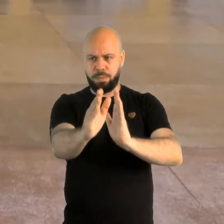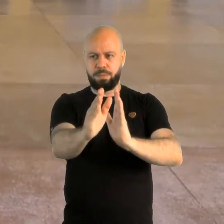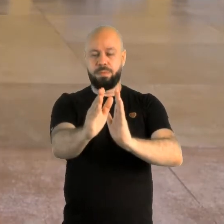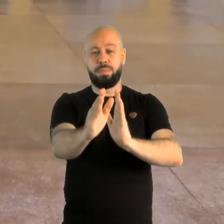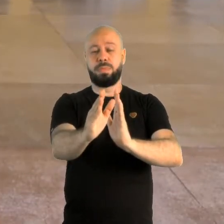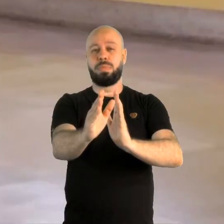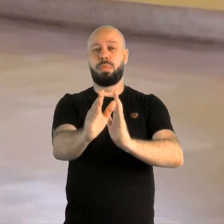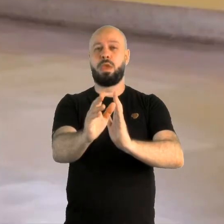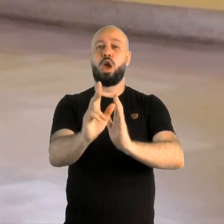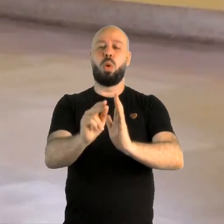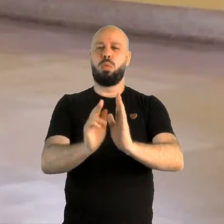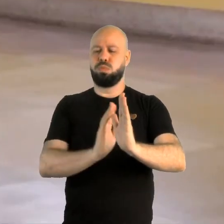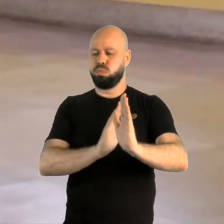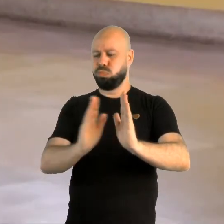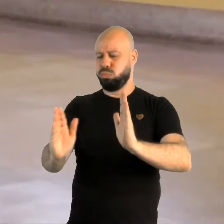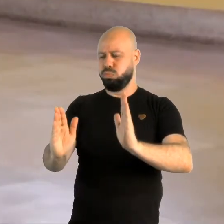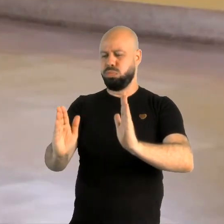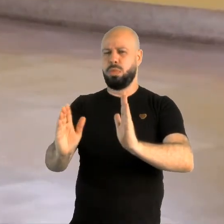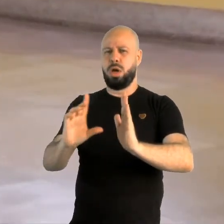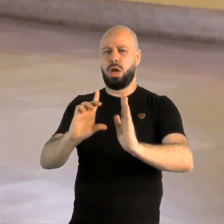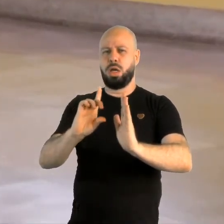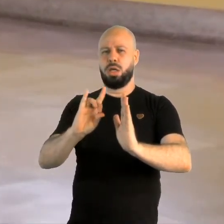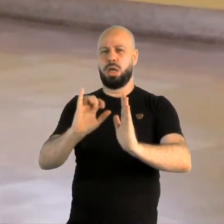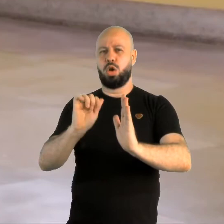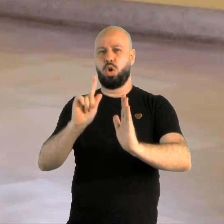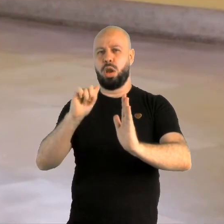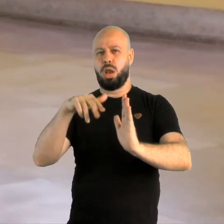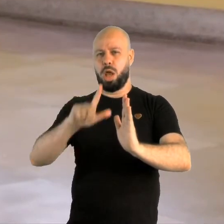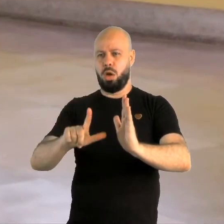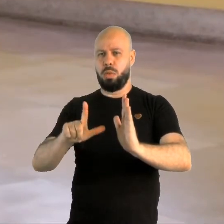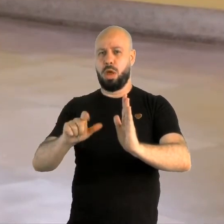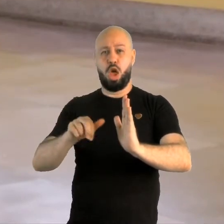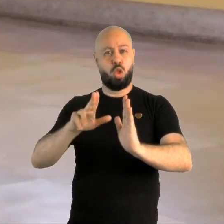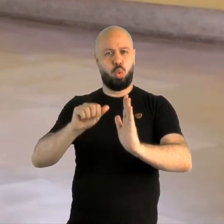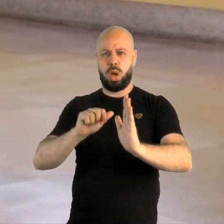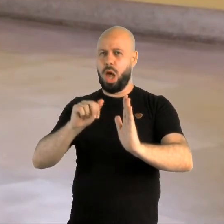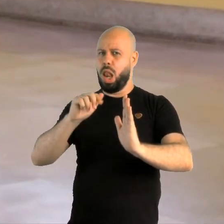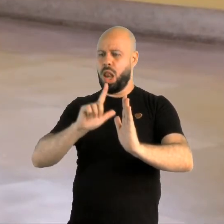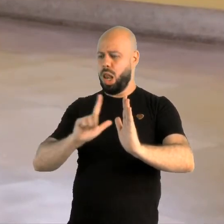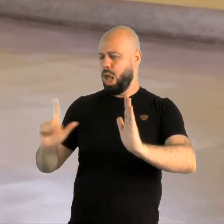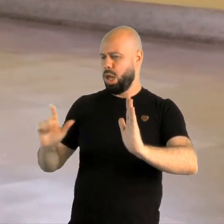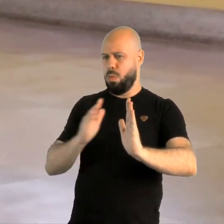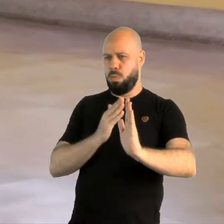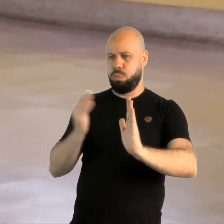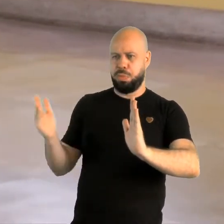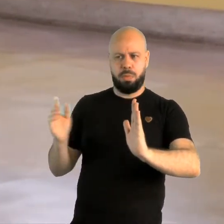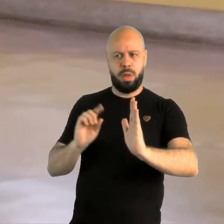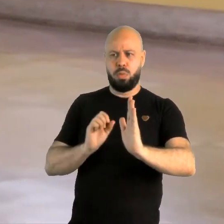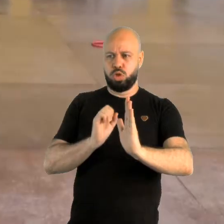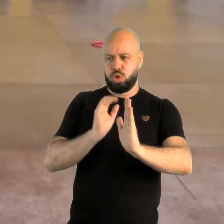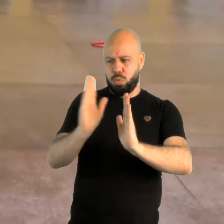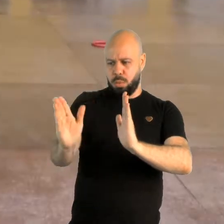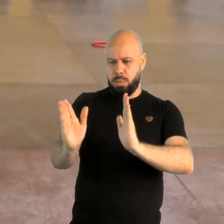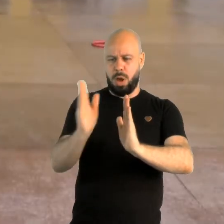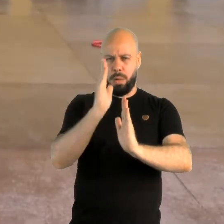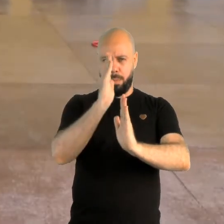Como diagonal, tá? Diagonal, nunca lateral. Porque se eu for usar o passe lateral ombro,